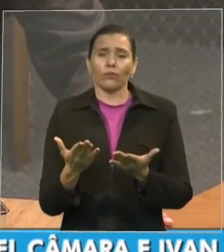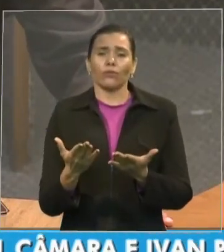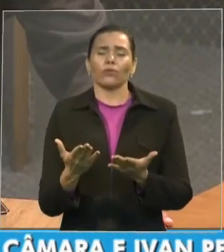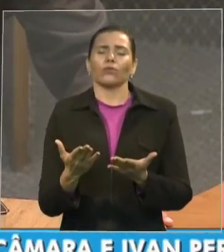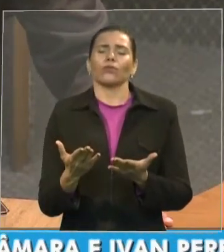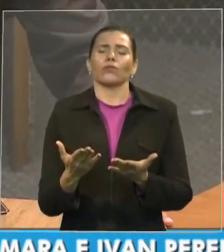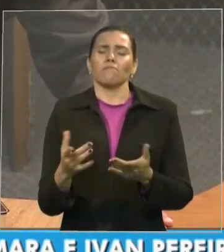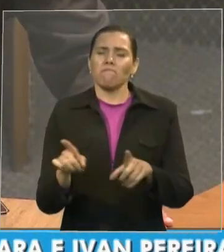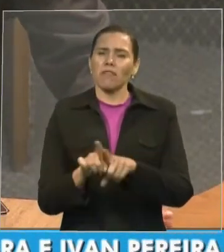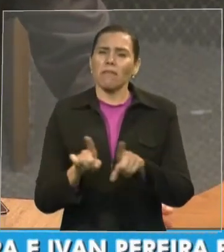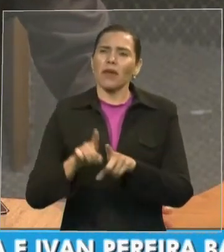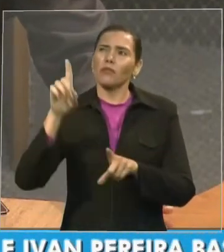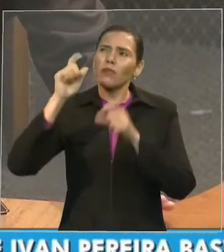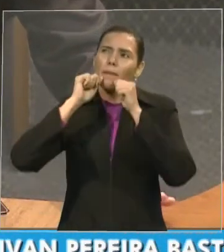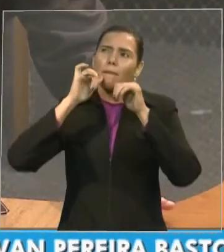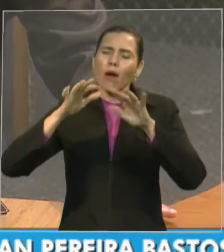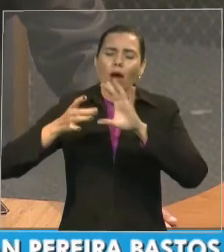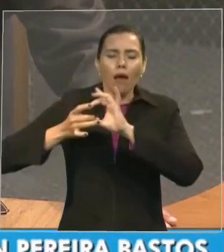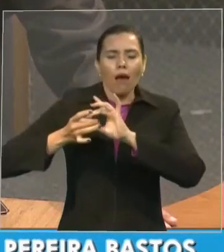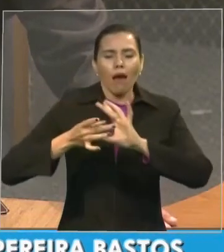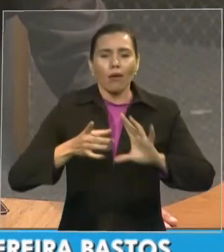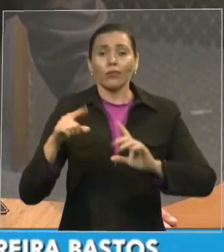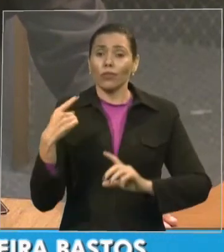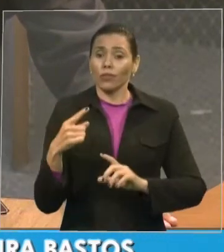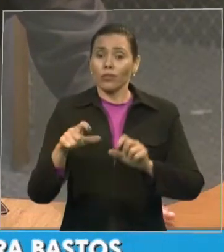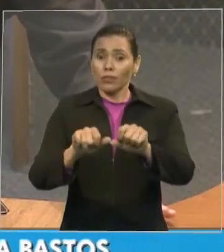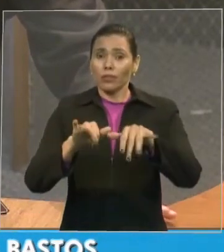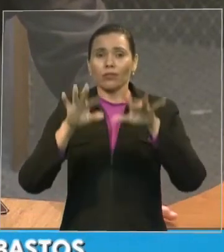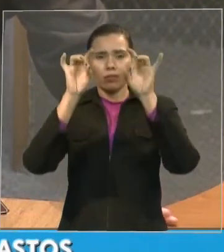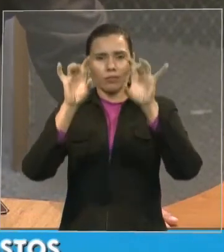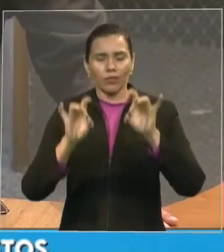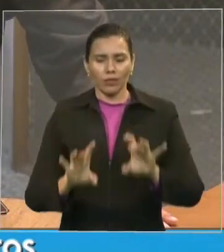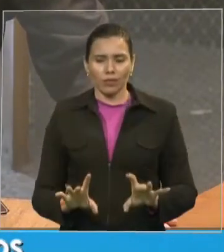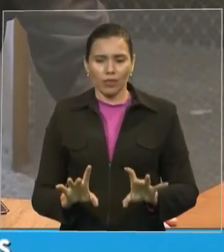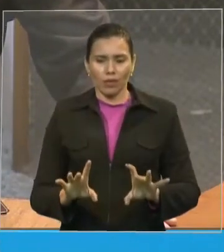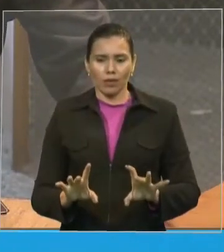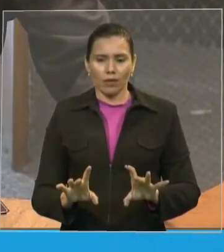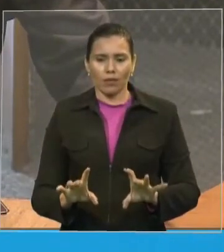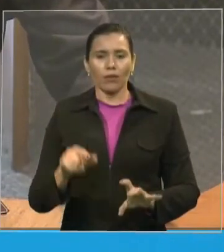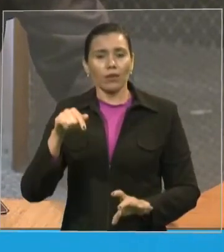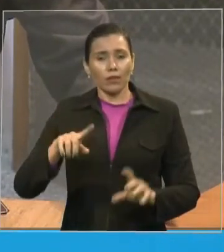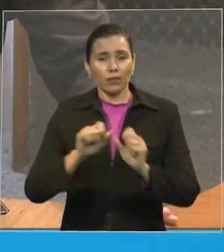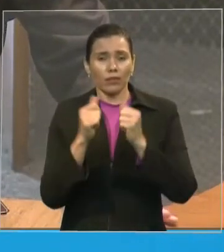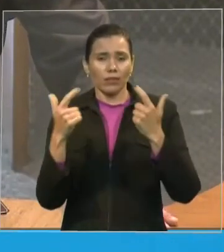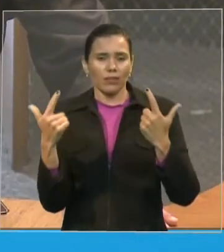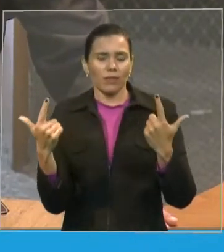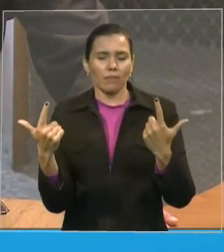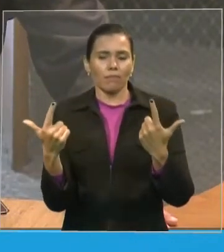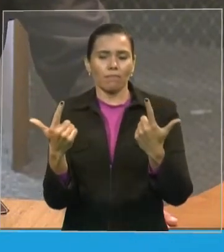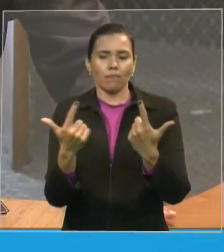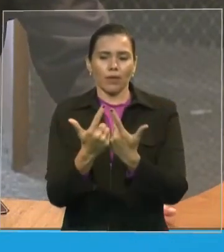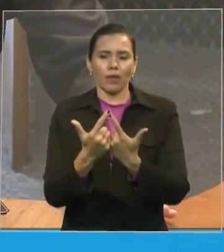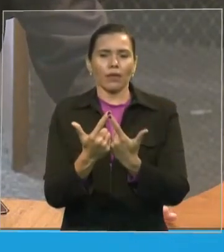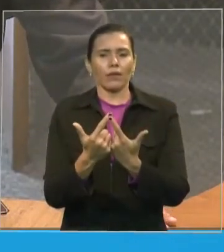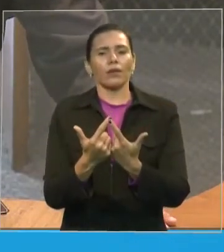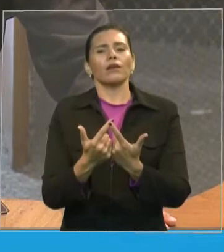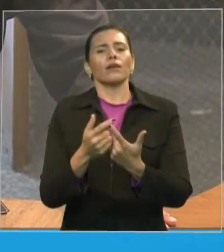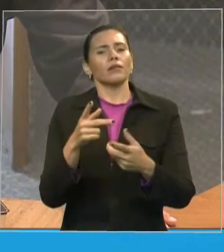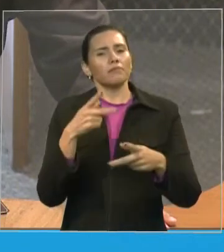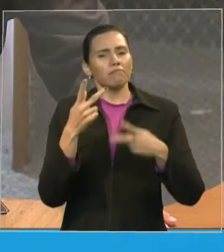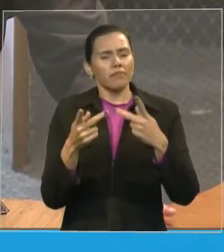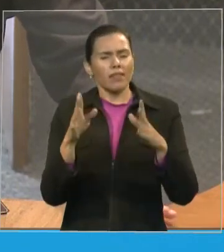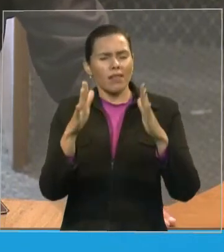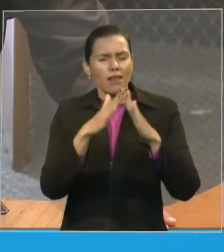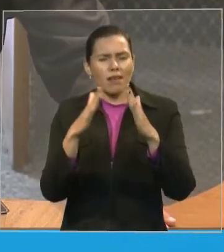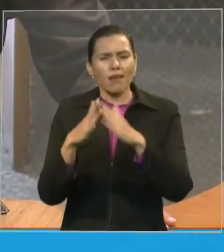sessão solene promovida por esta casa a casa do povo do